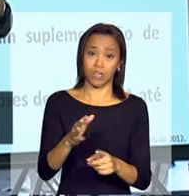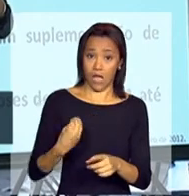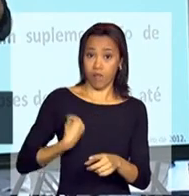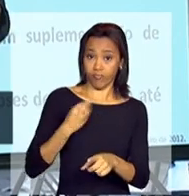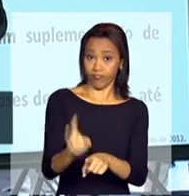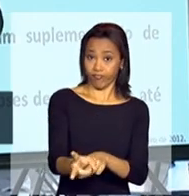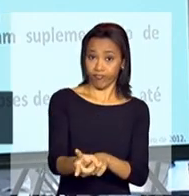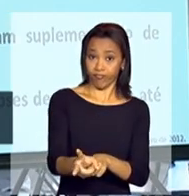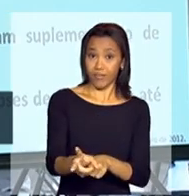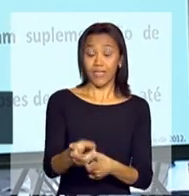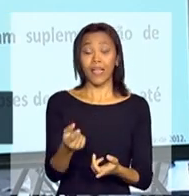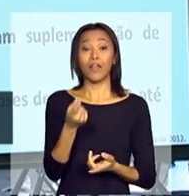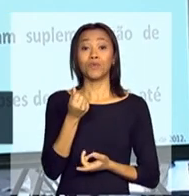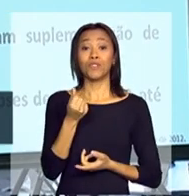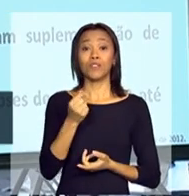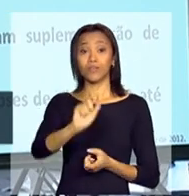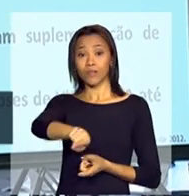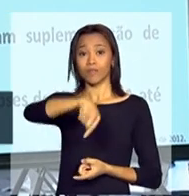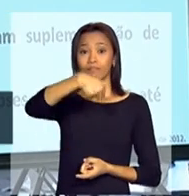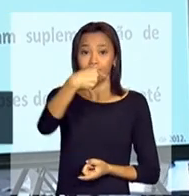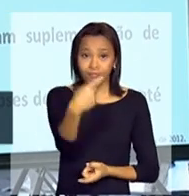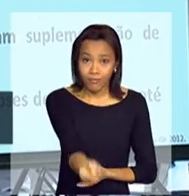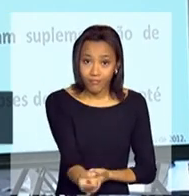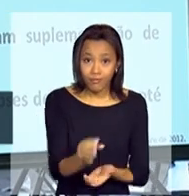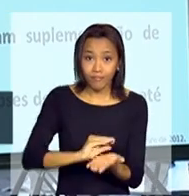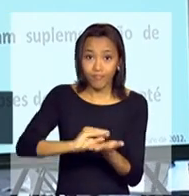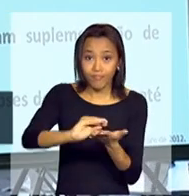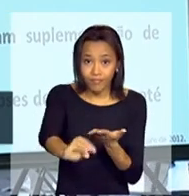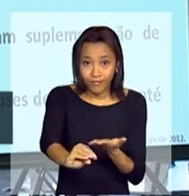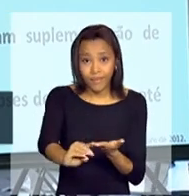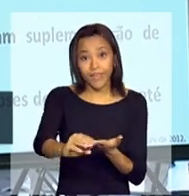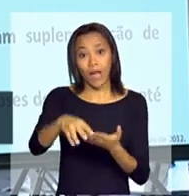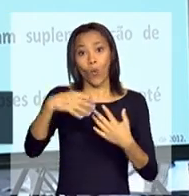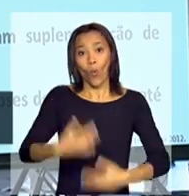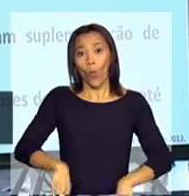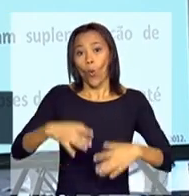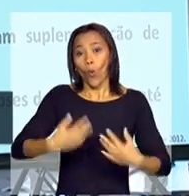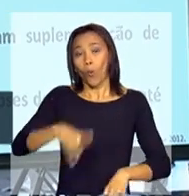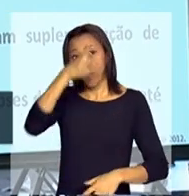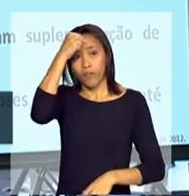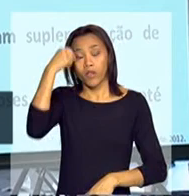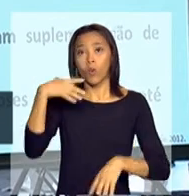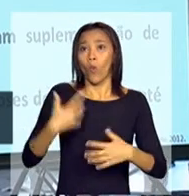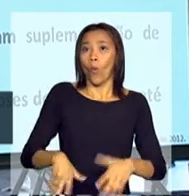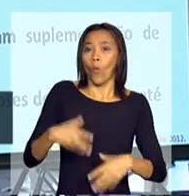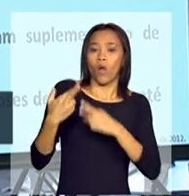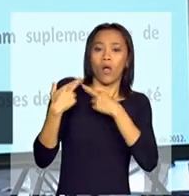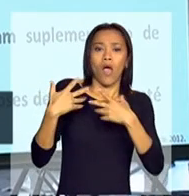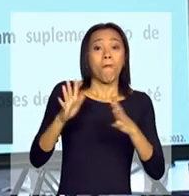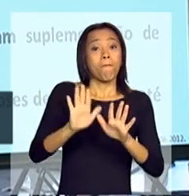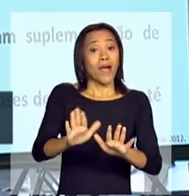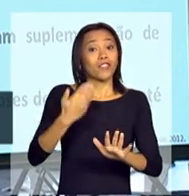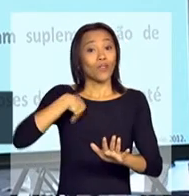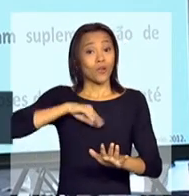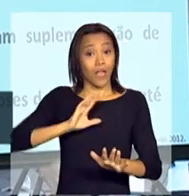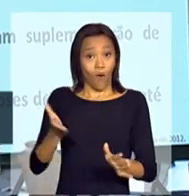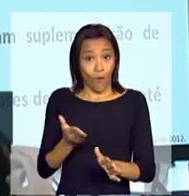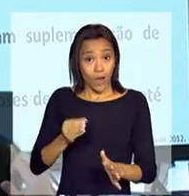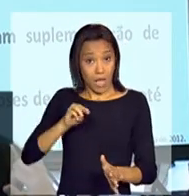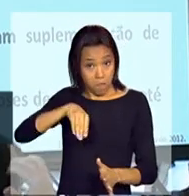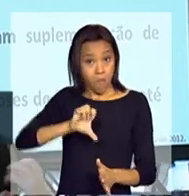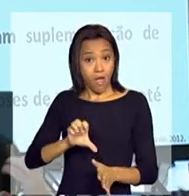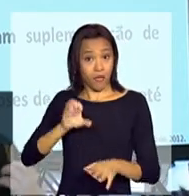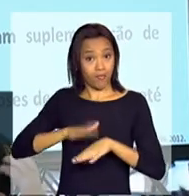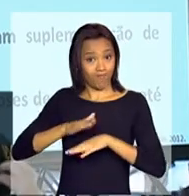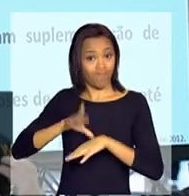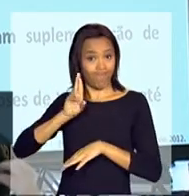o ônus recaía todo, ou o custeio recaía todo sobre o prefeito. Agora, nós estamos antecipando esses recursos, é uma ação do Ministério da